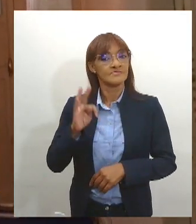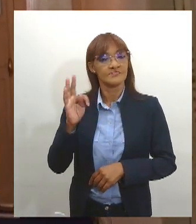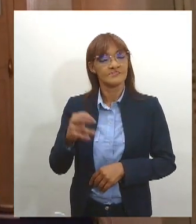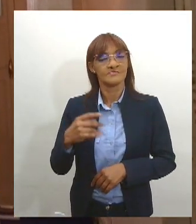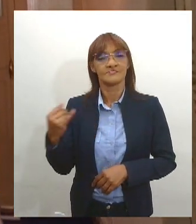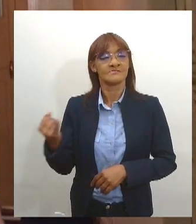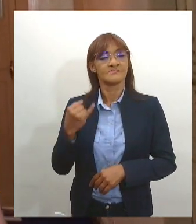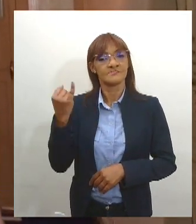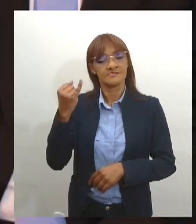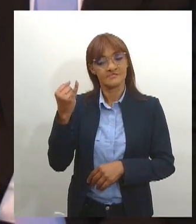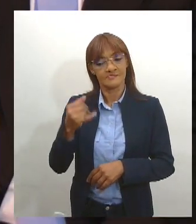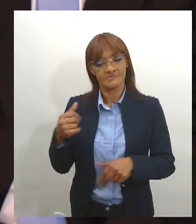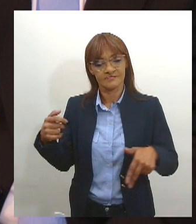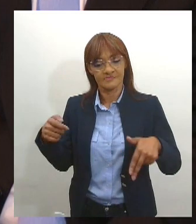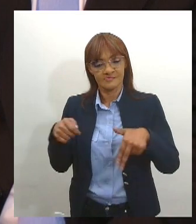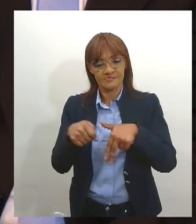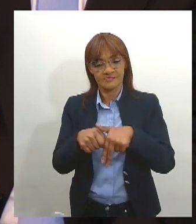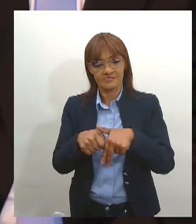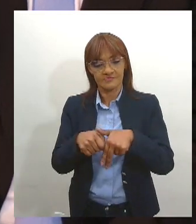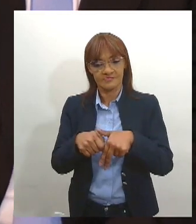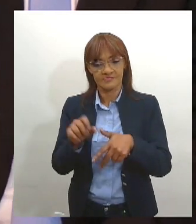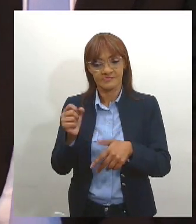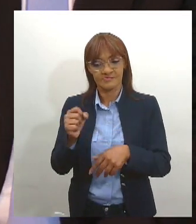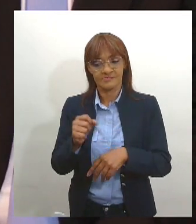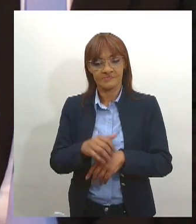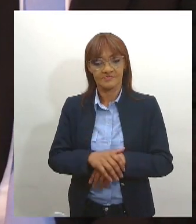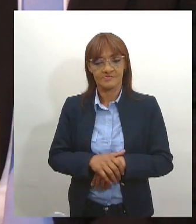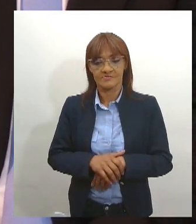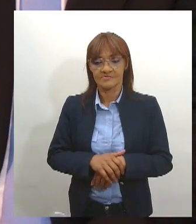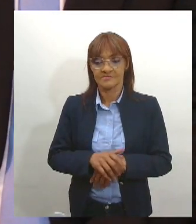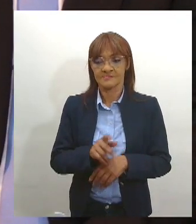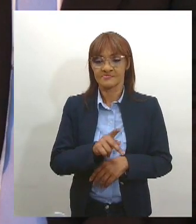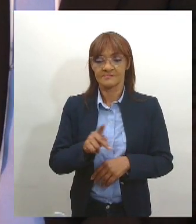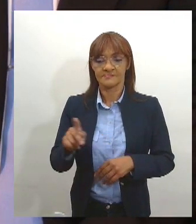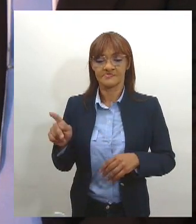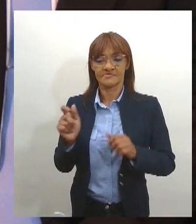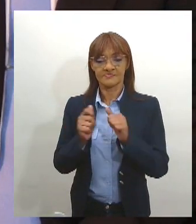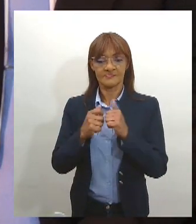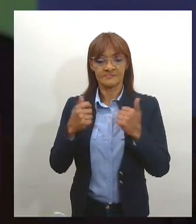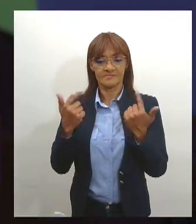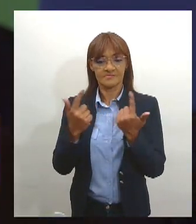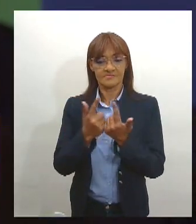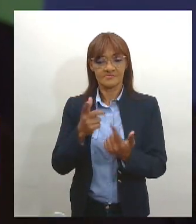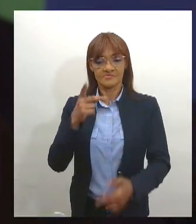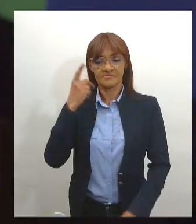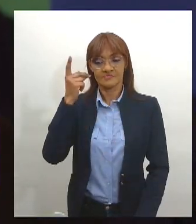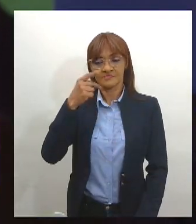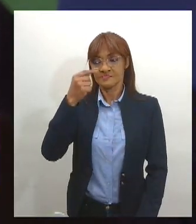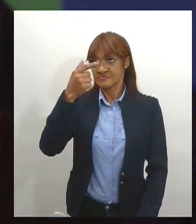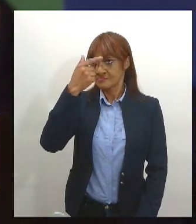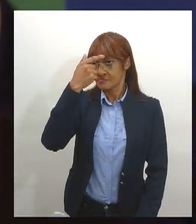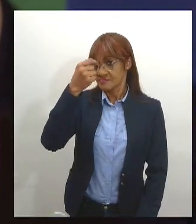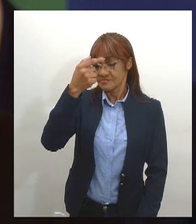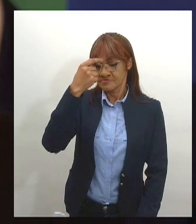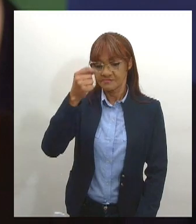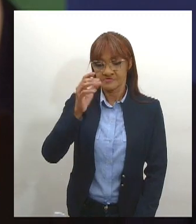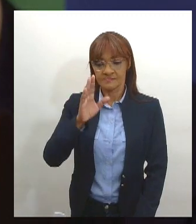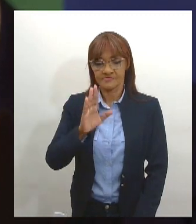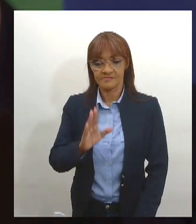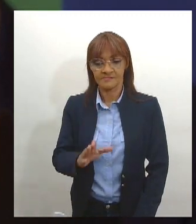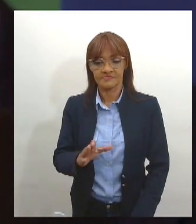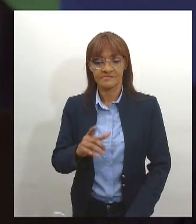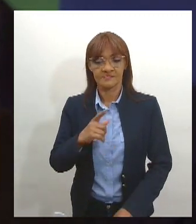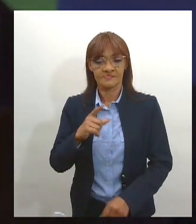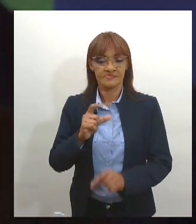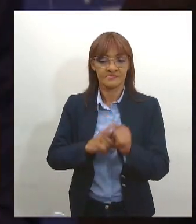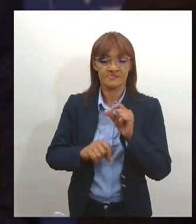desembargador do Estado de Sergipe. O presidente da Assembleia Legislativa de Sergipe deputado Jefferson Andrade destacou a qualificação profissional de